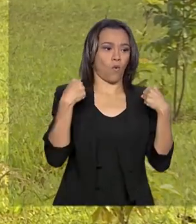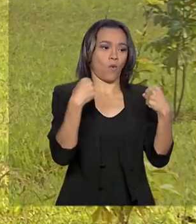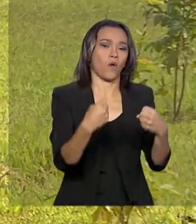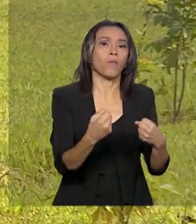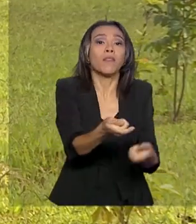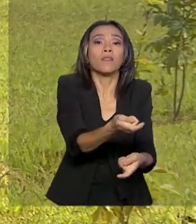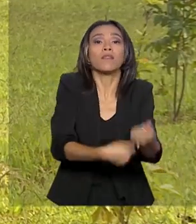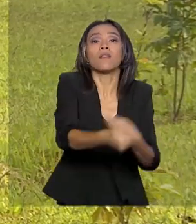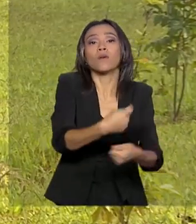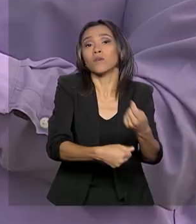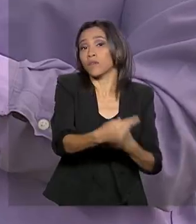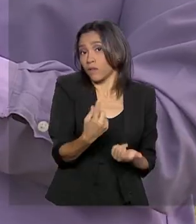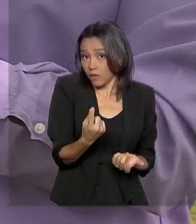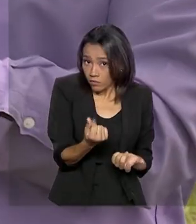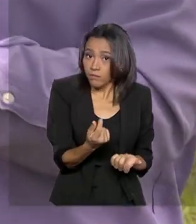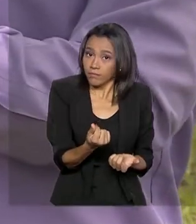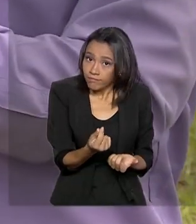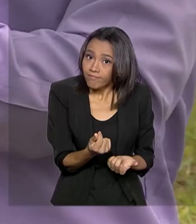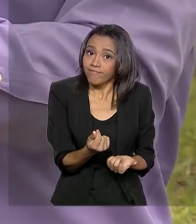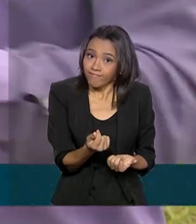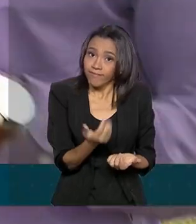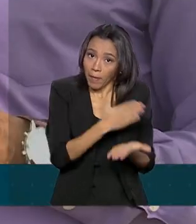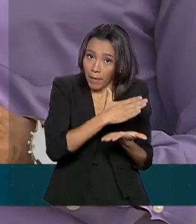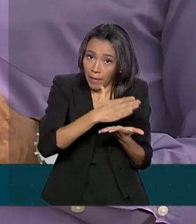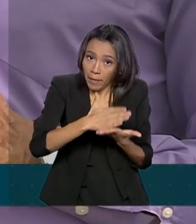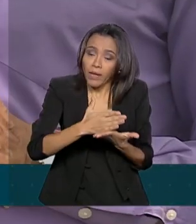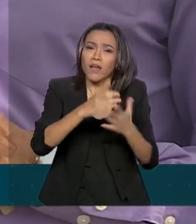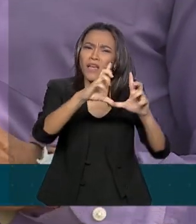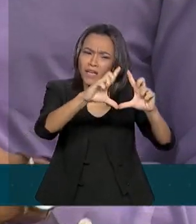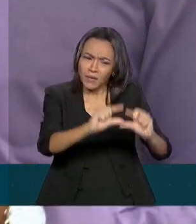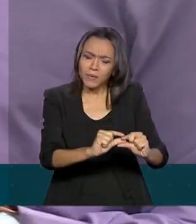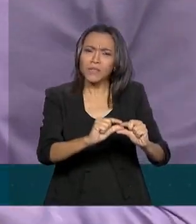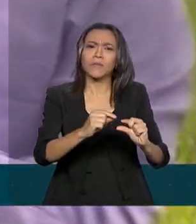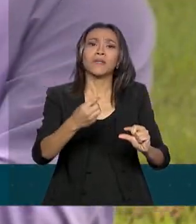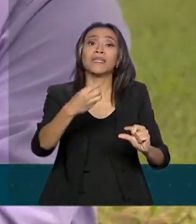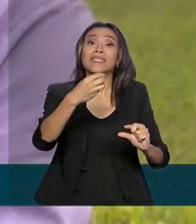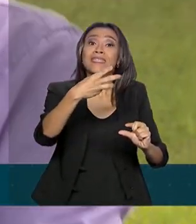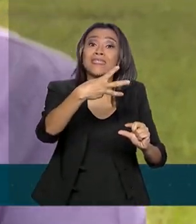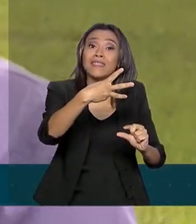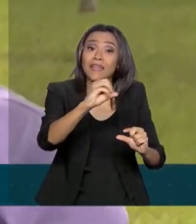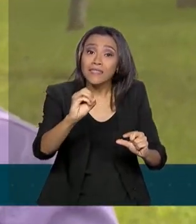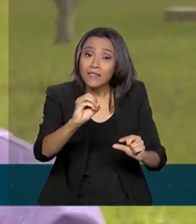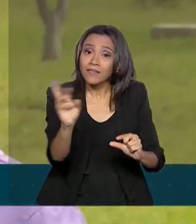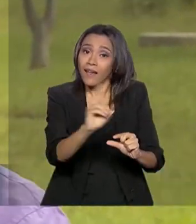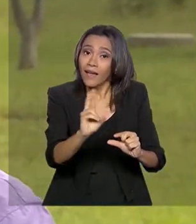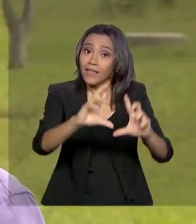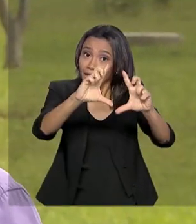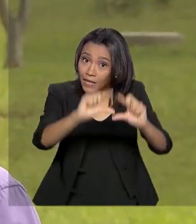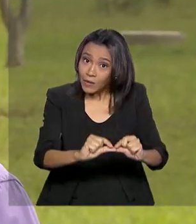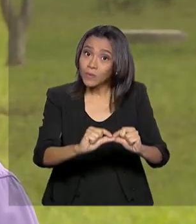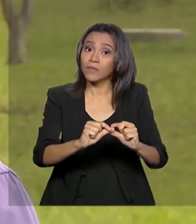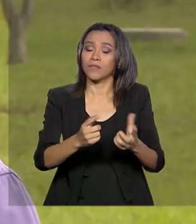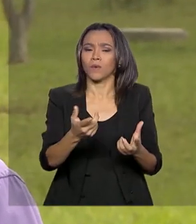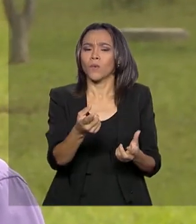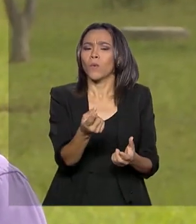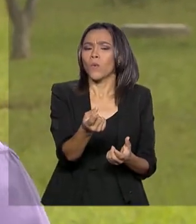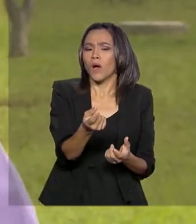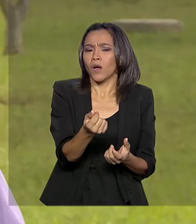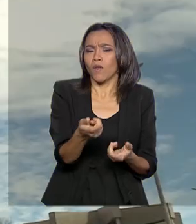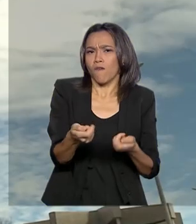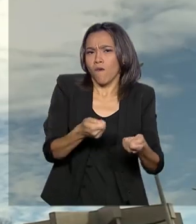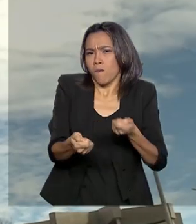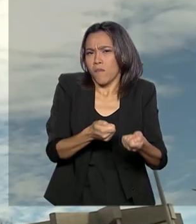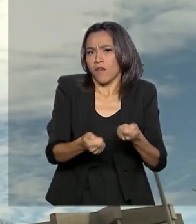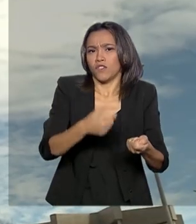empréstimo consignado que tem. Conseguiu com que a parcela diminuísse R$ 300,00. Uma economia de mais de R$ 23 mil